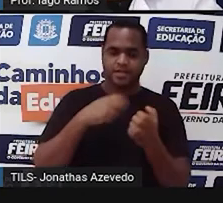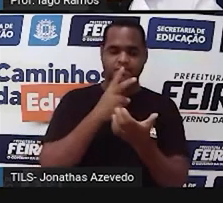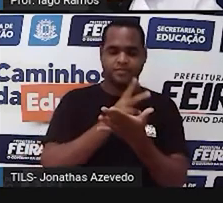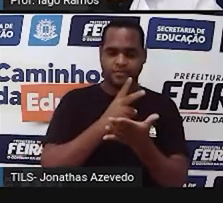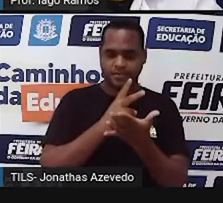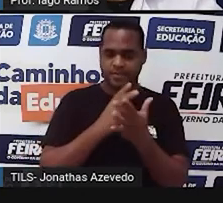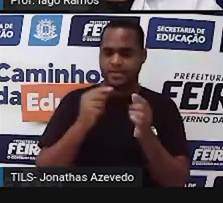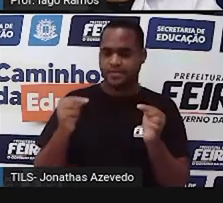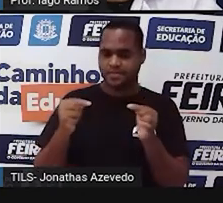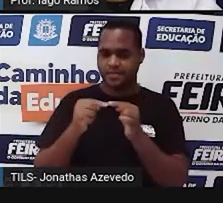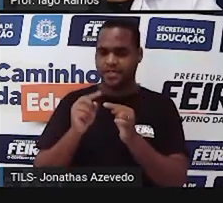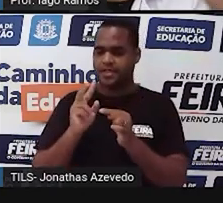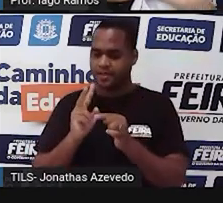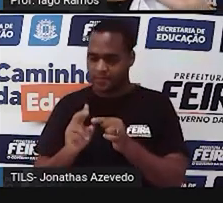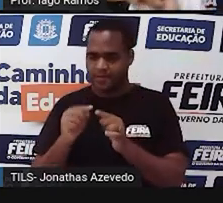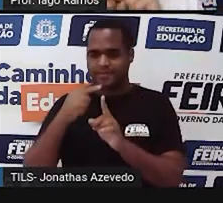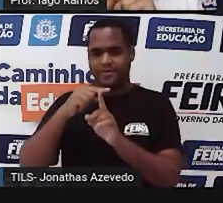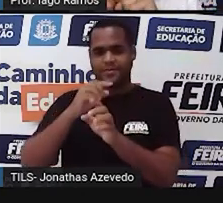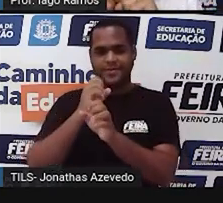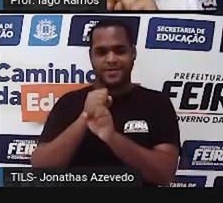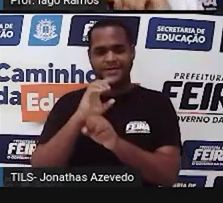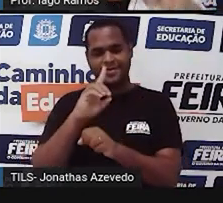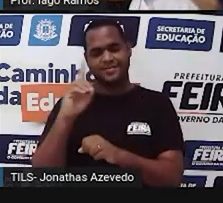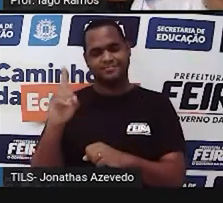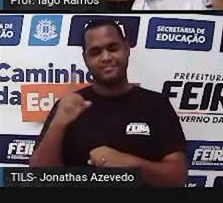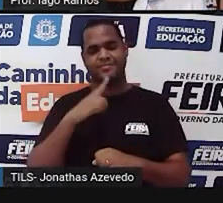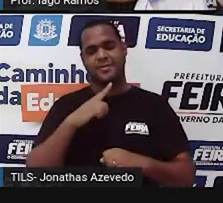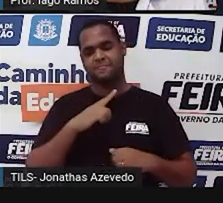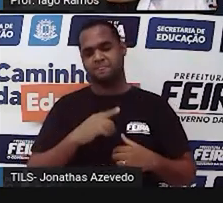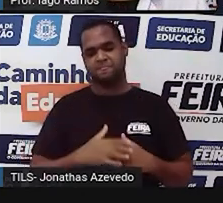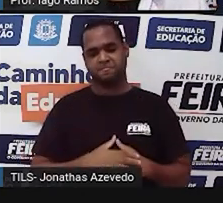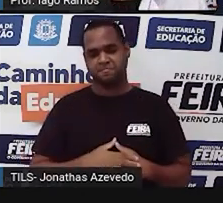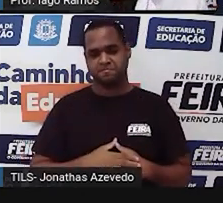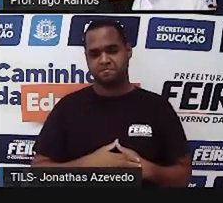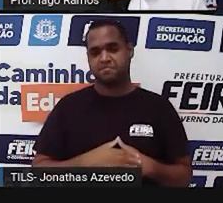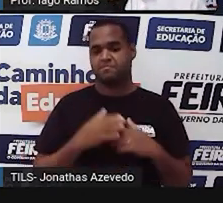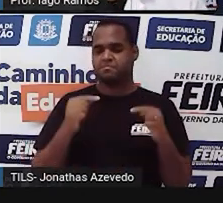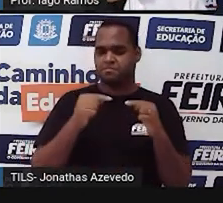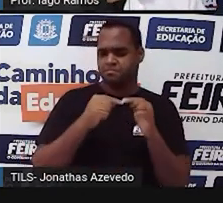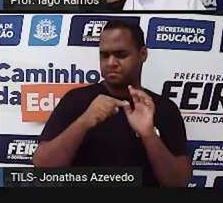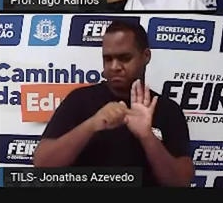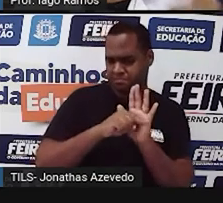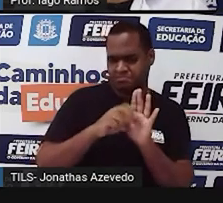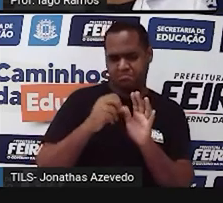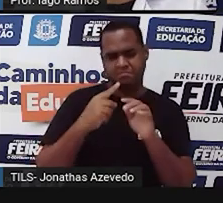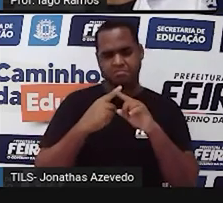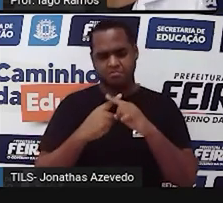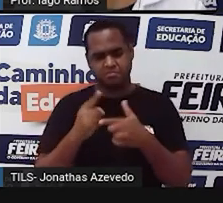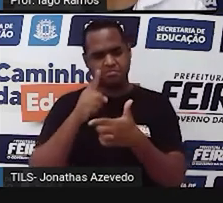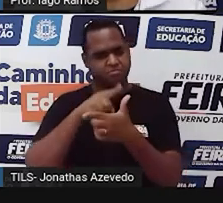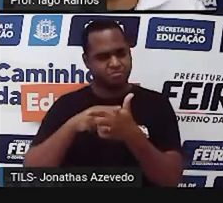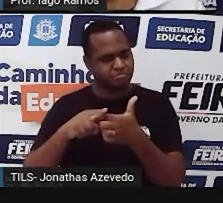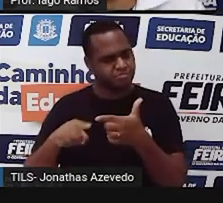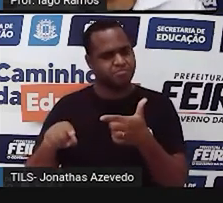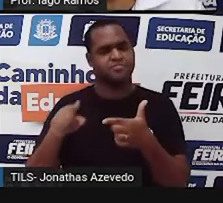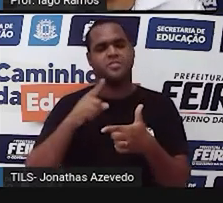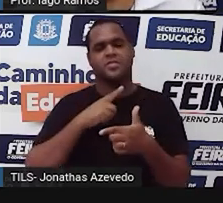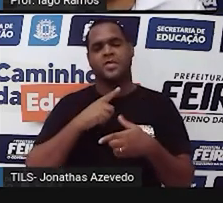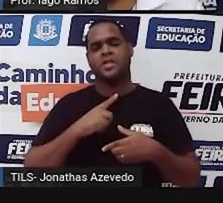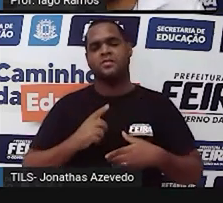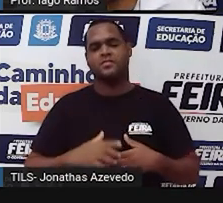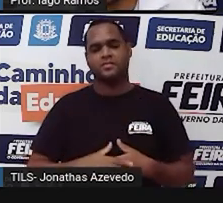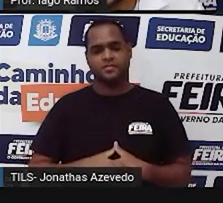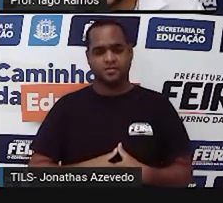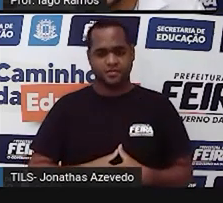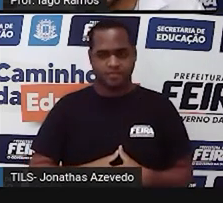igual, vai ter que fazer a mesma soma do lado direito. Isso também com a subtração, com a multiplicação ou com a divisão.